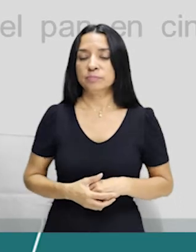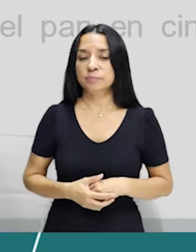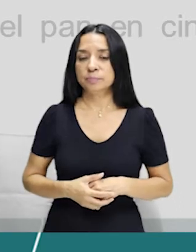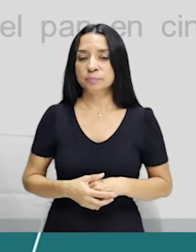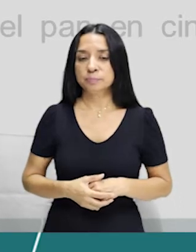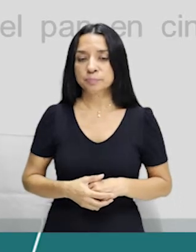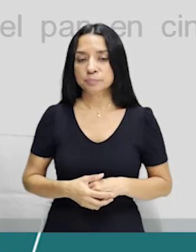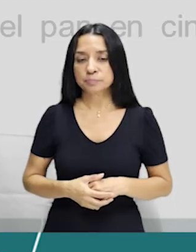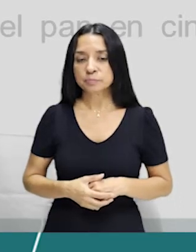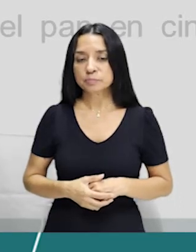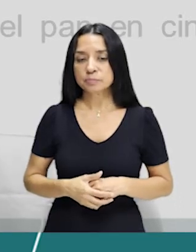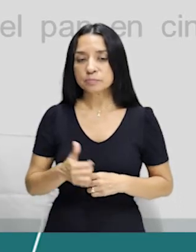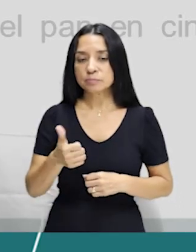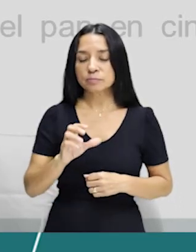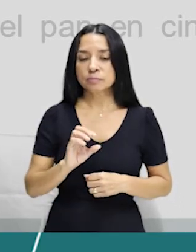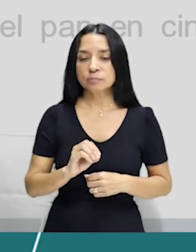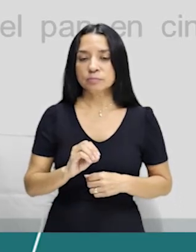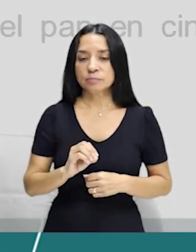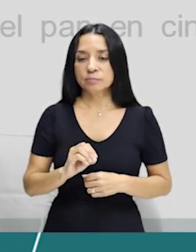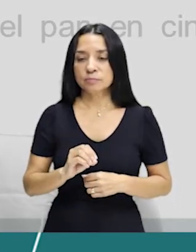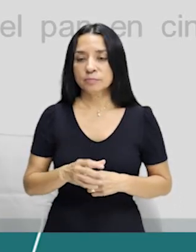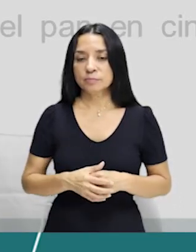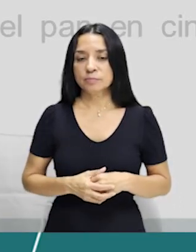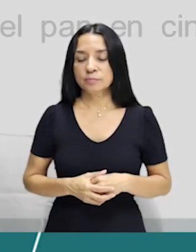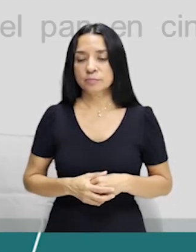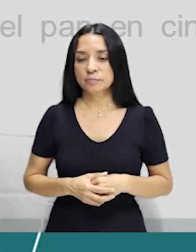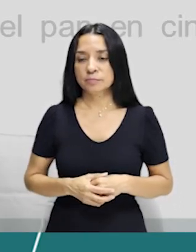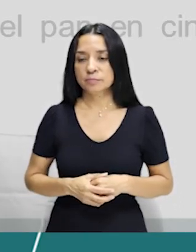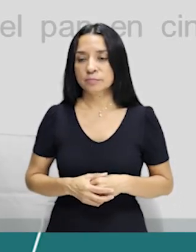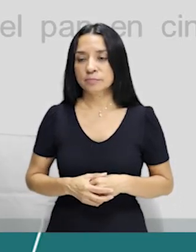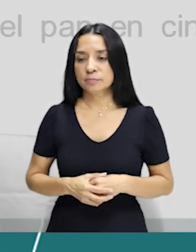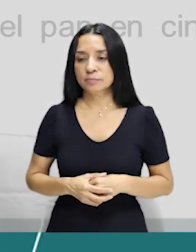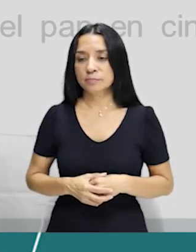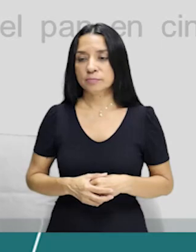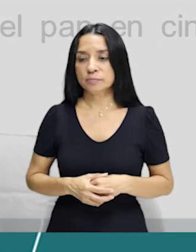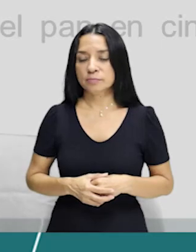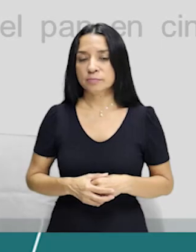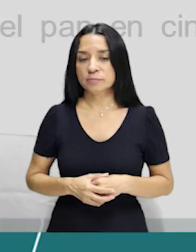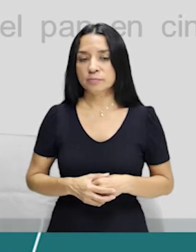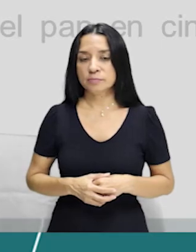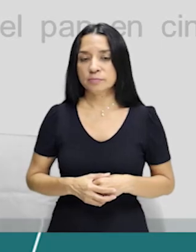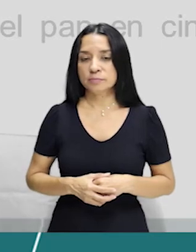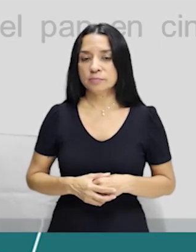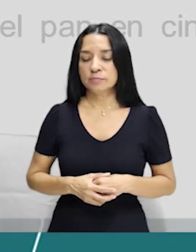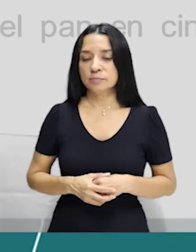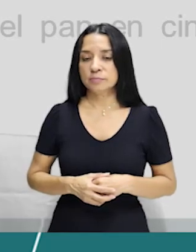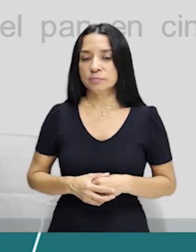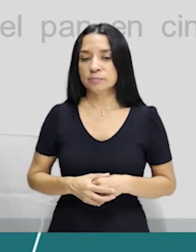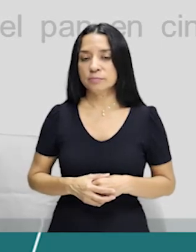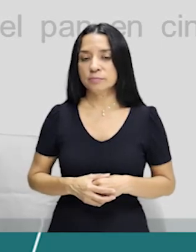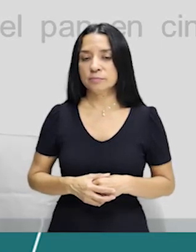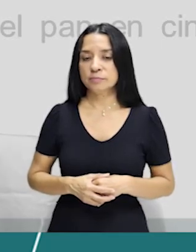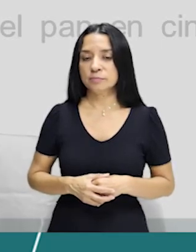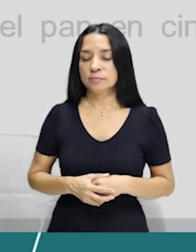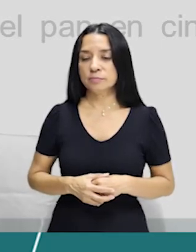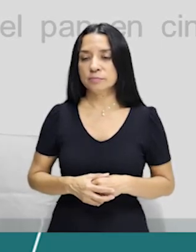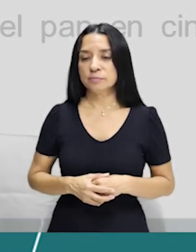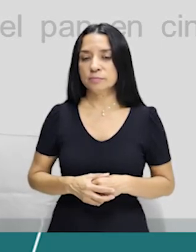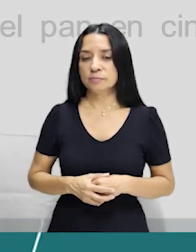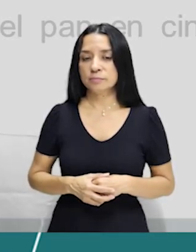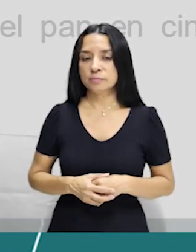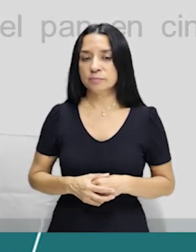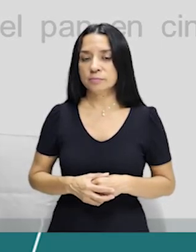Yo parti. Carmen se barrar, é o meu verbo, em la terceira parada de